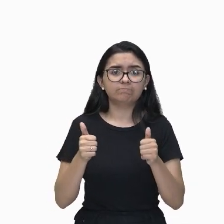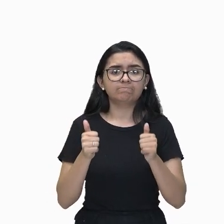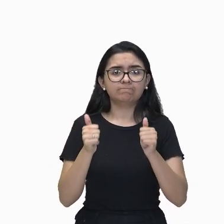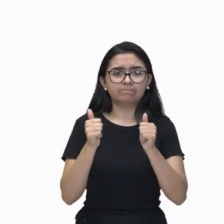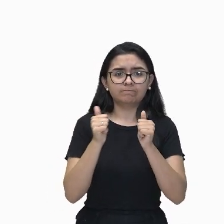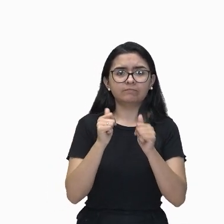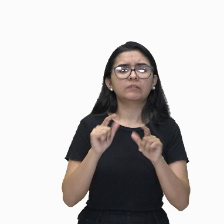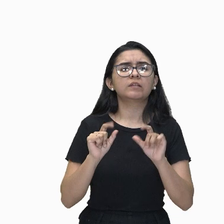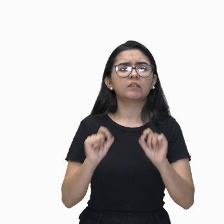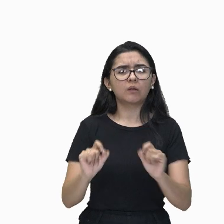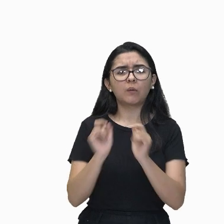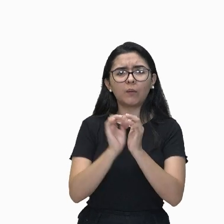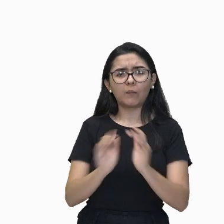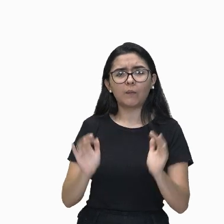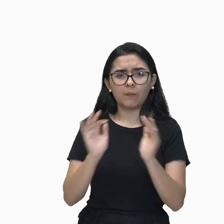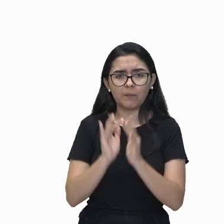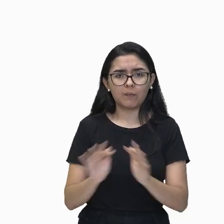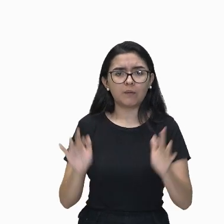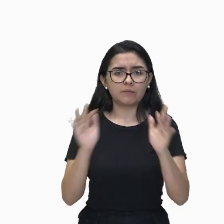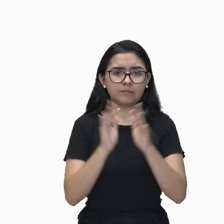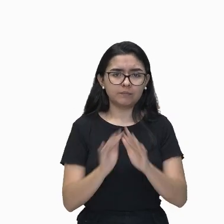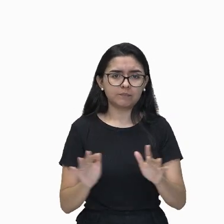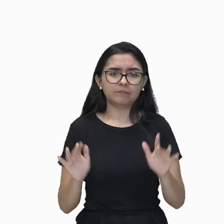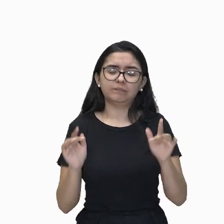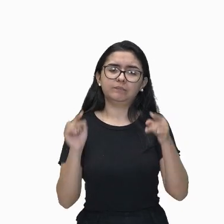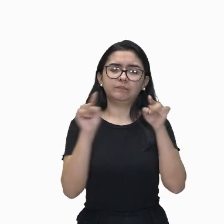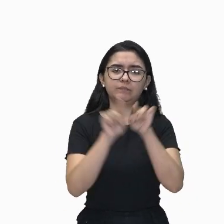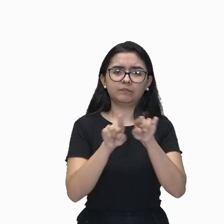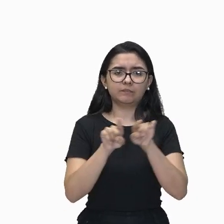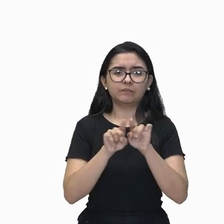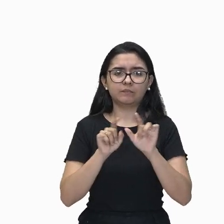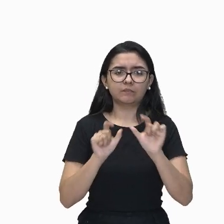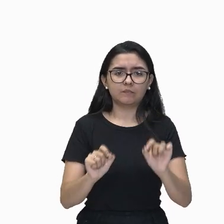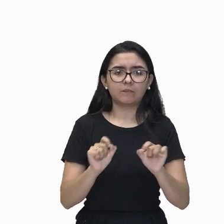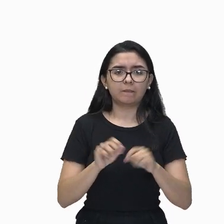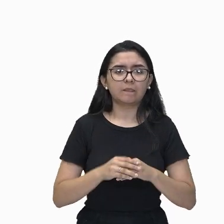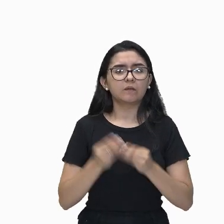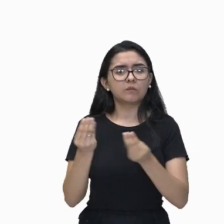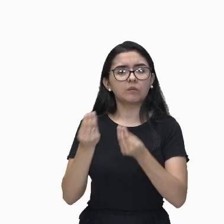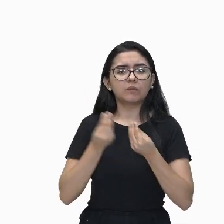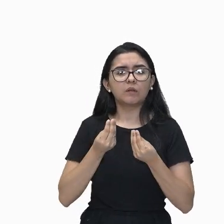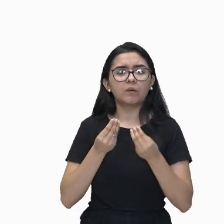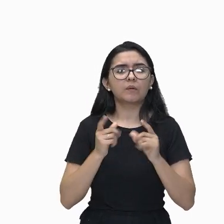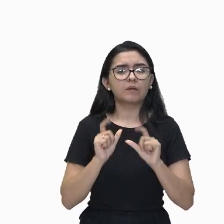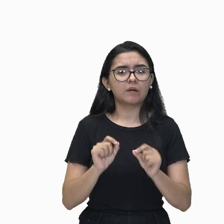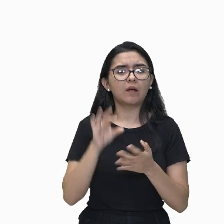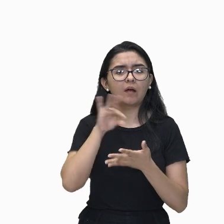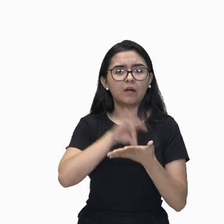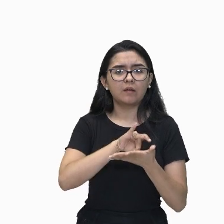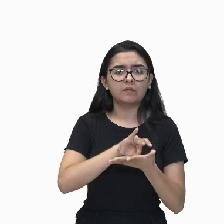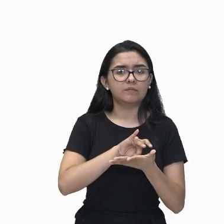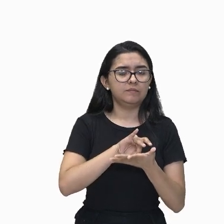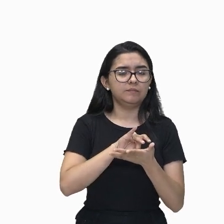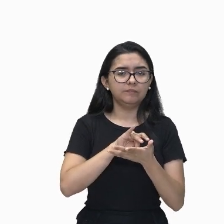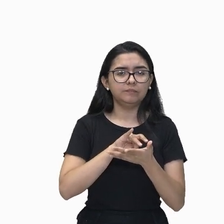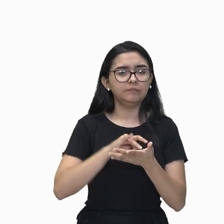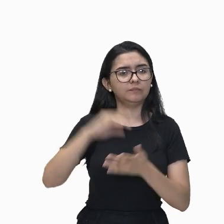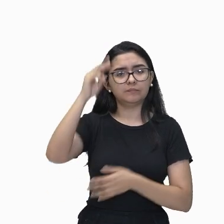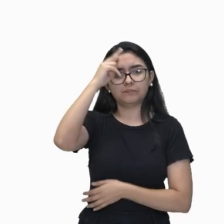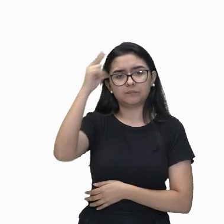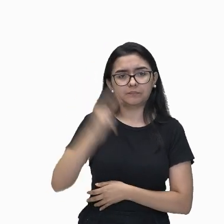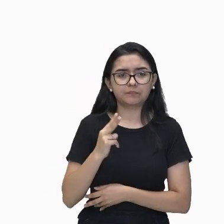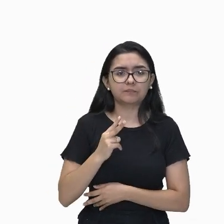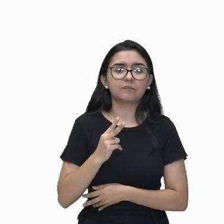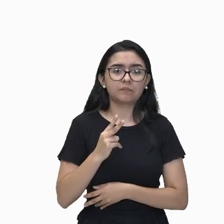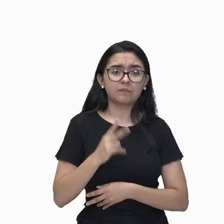tal e prazer tão repentino, vos deu, como afirmais na sacra história,